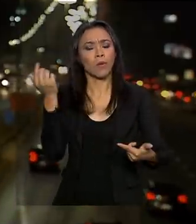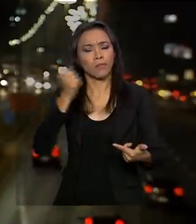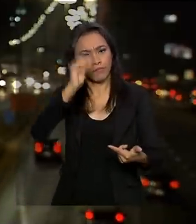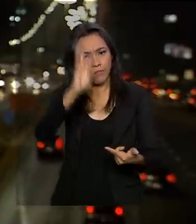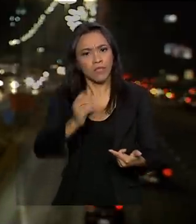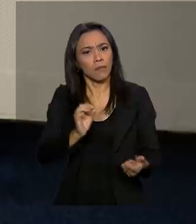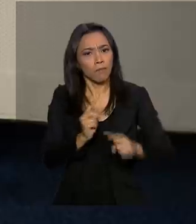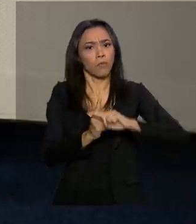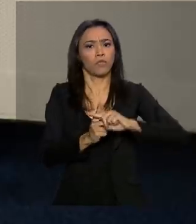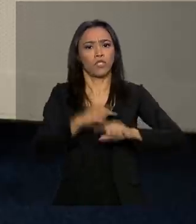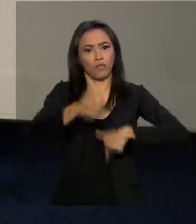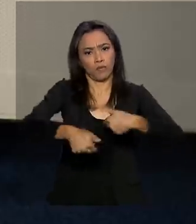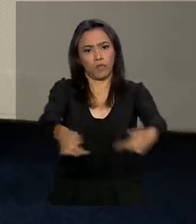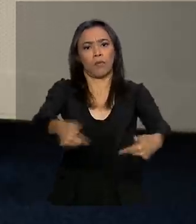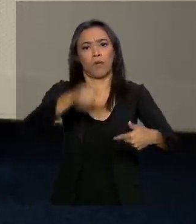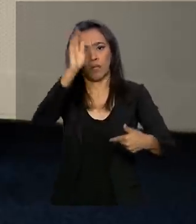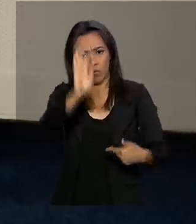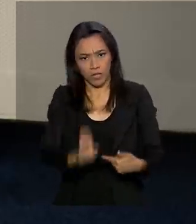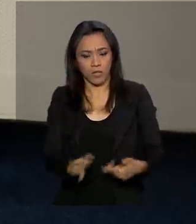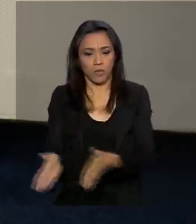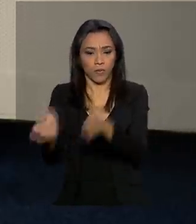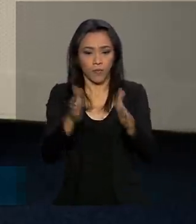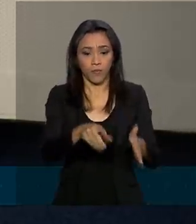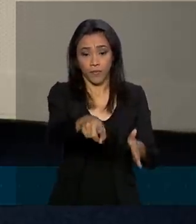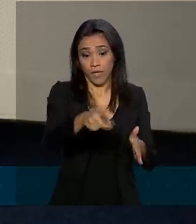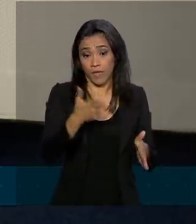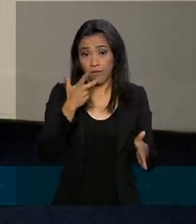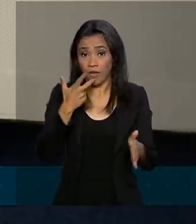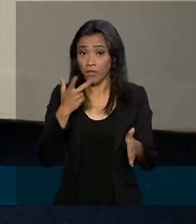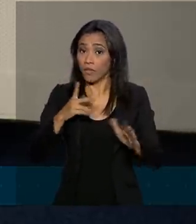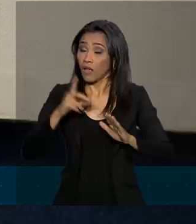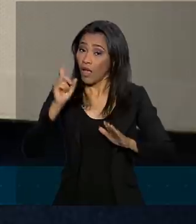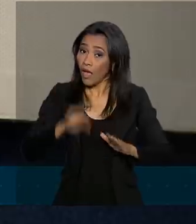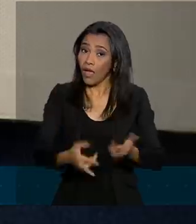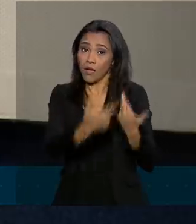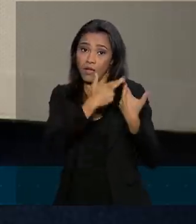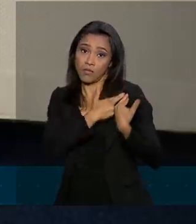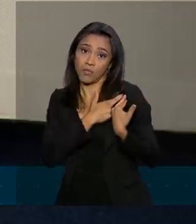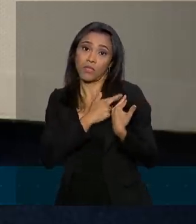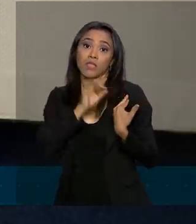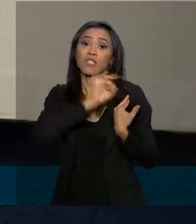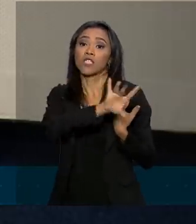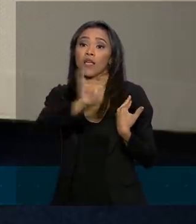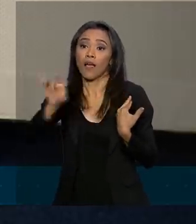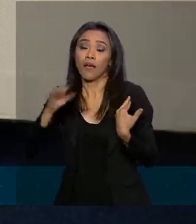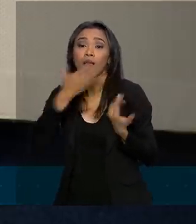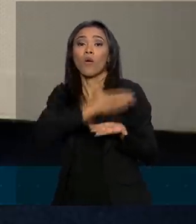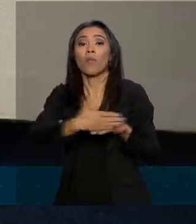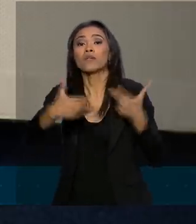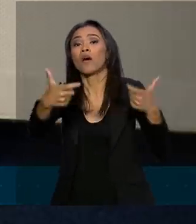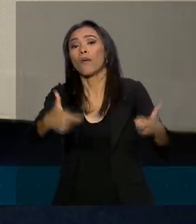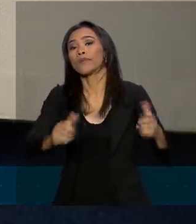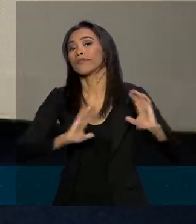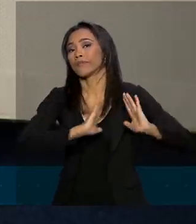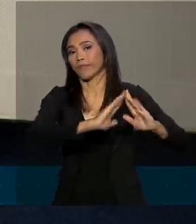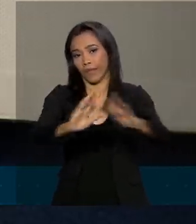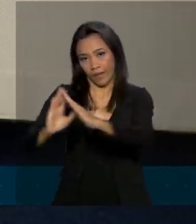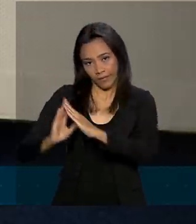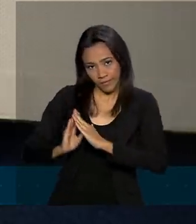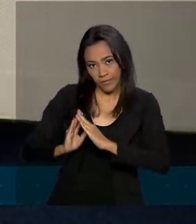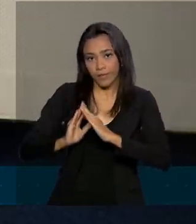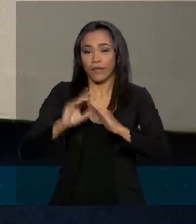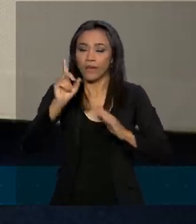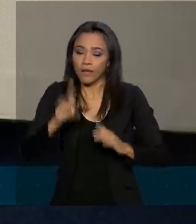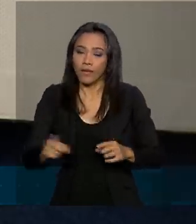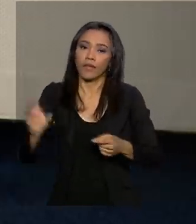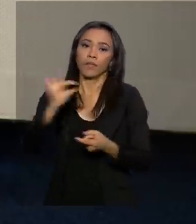positivos. É um trabalho que passa por todos nós, que começa dentro de casa, que passa pelo trabalho da